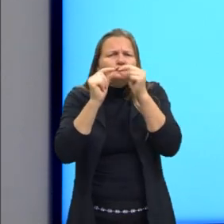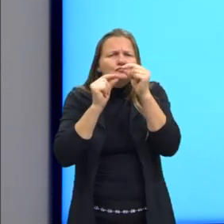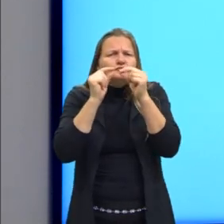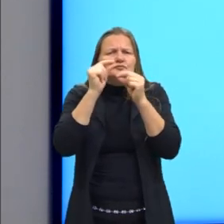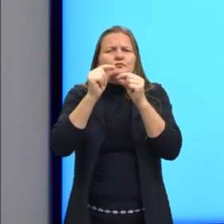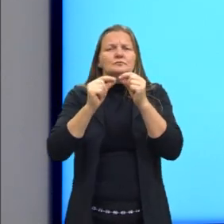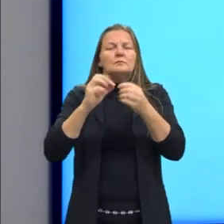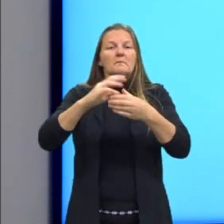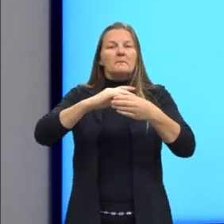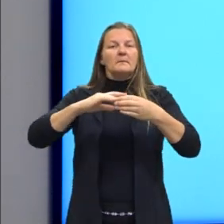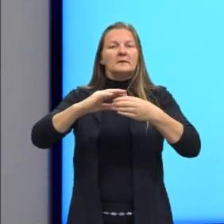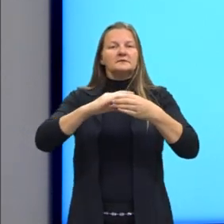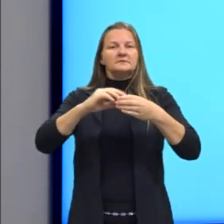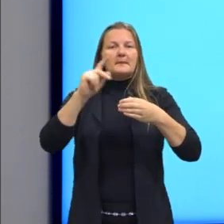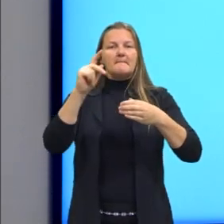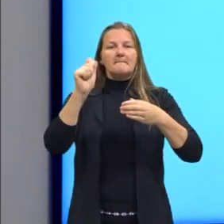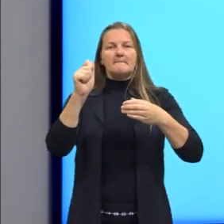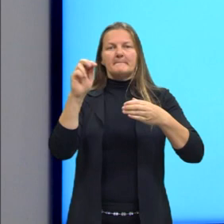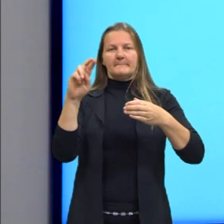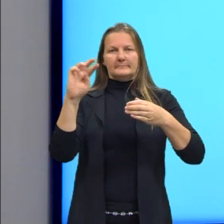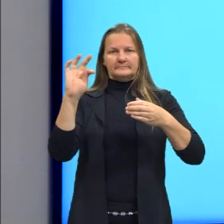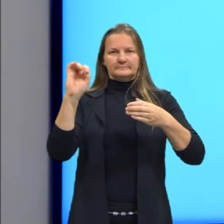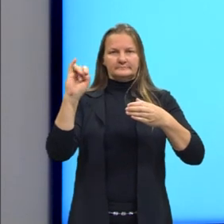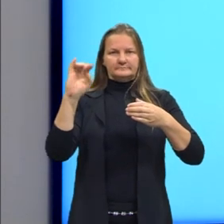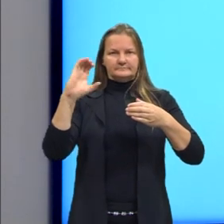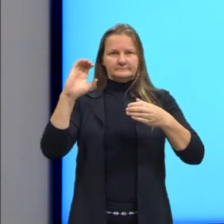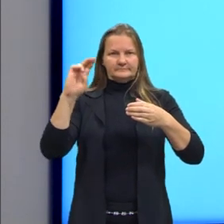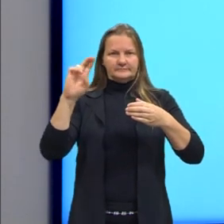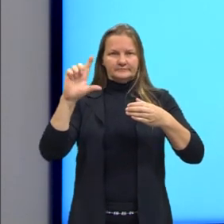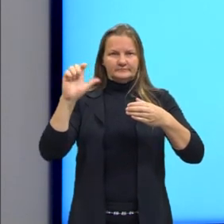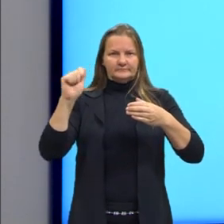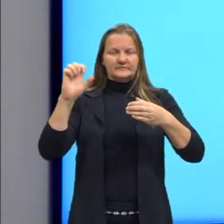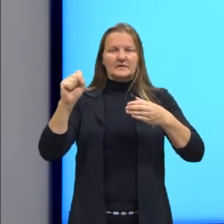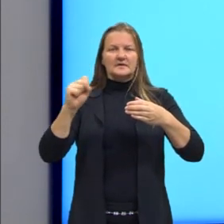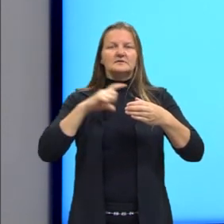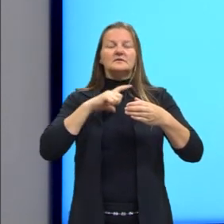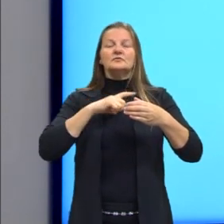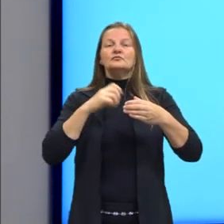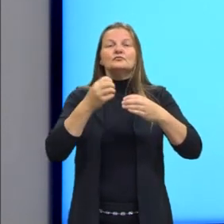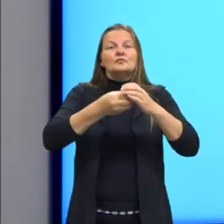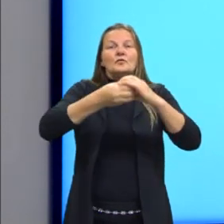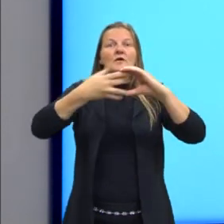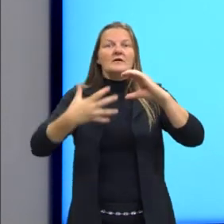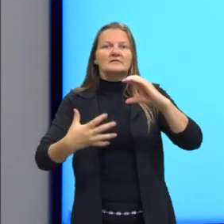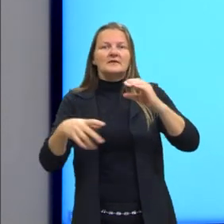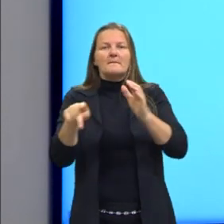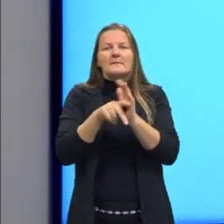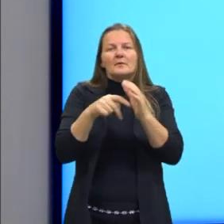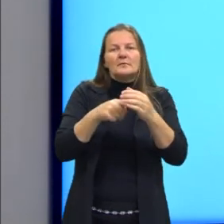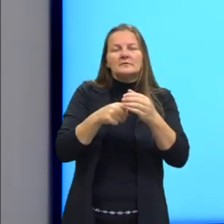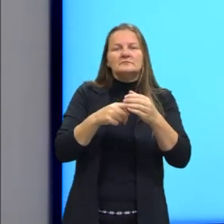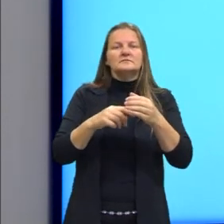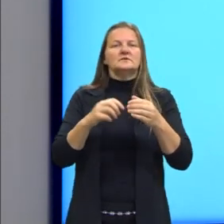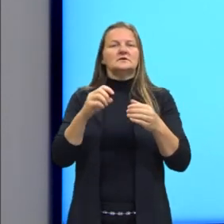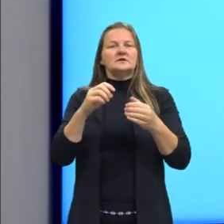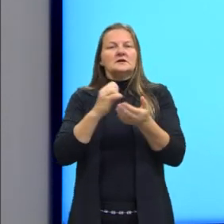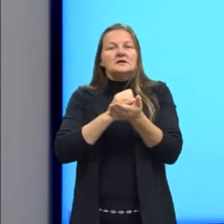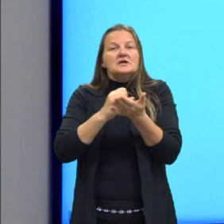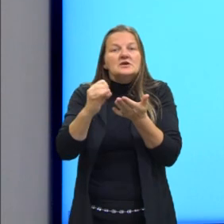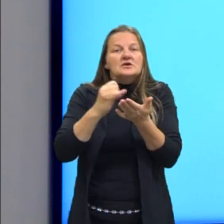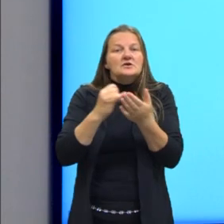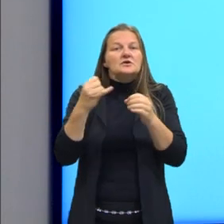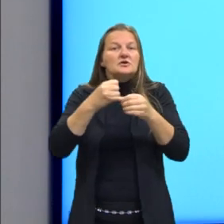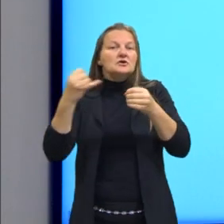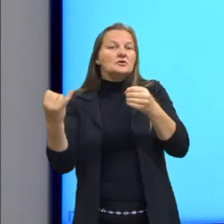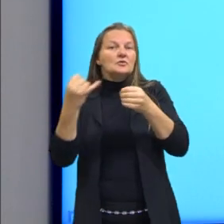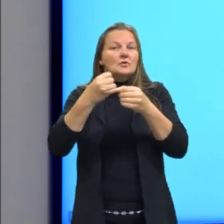soluções. Eles não vão depender da natureza do soluto. E sim, se é natureza iônica, se é natureza